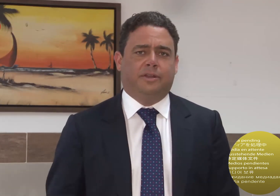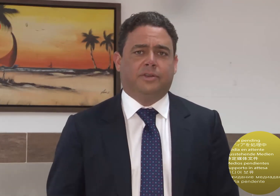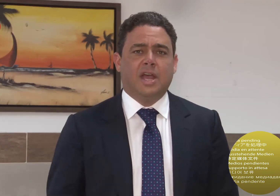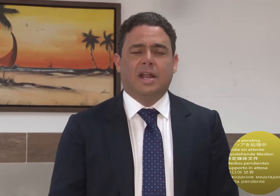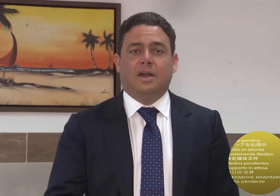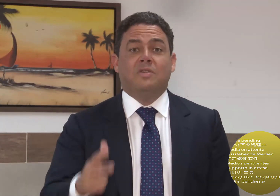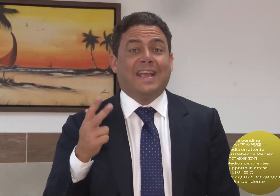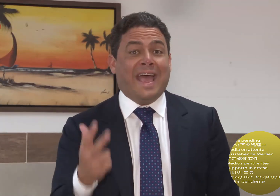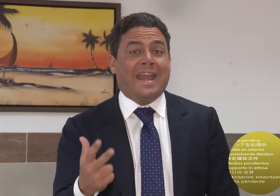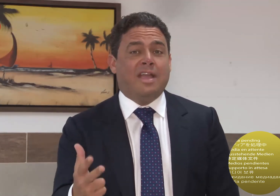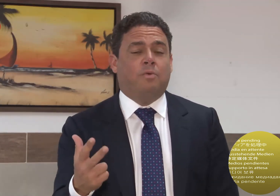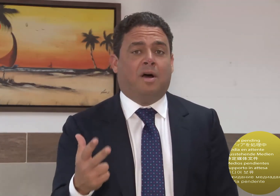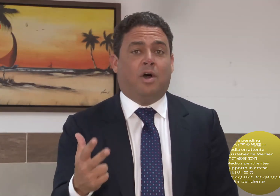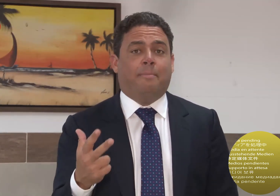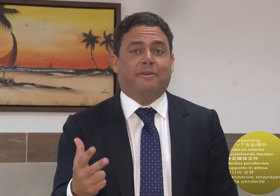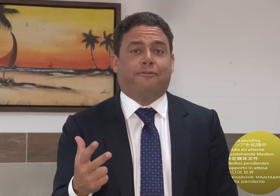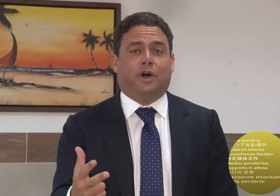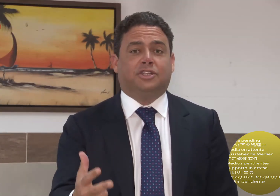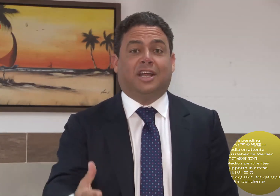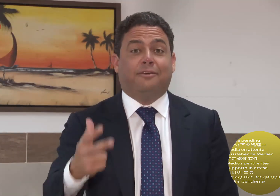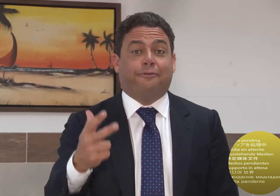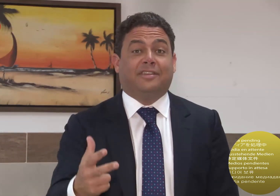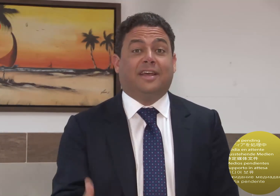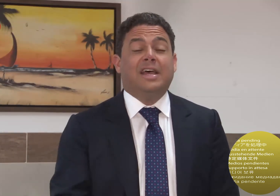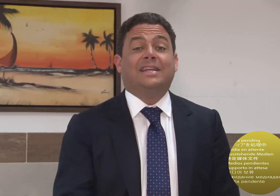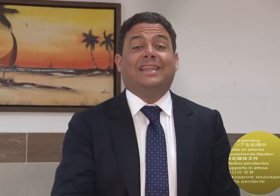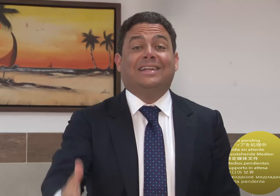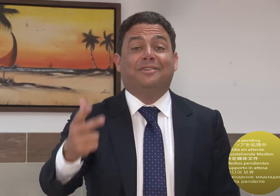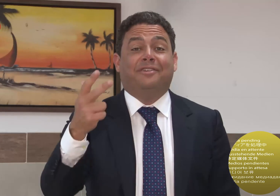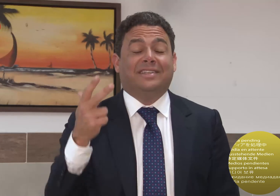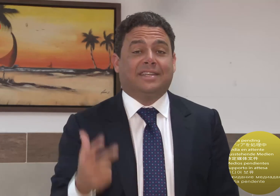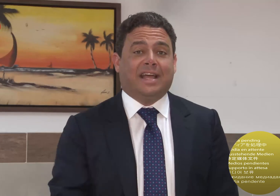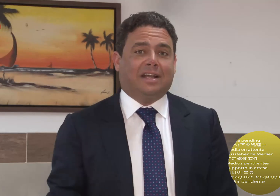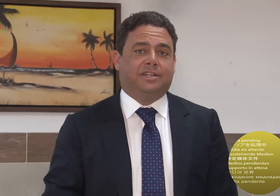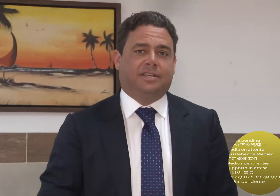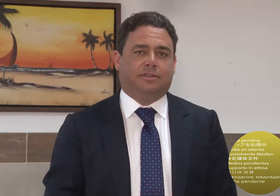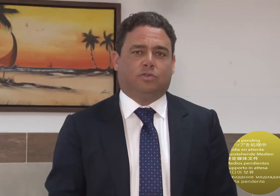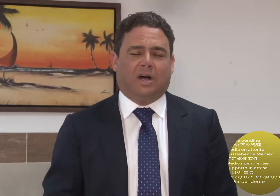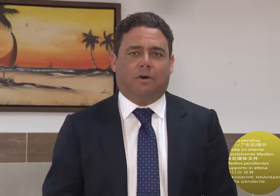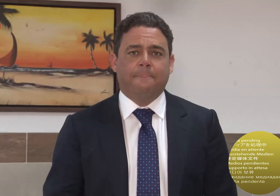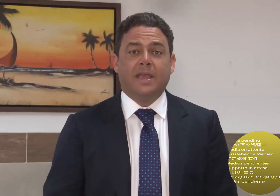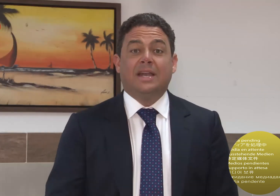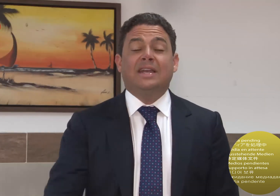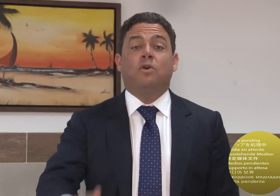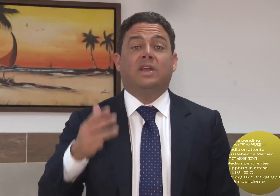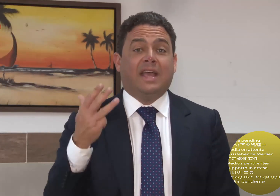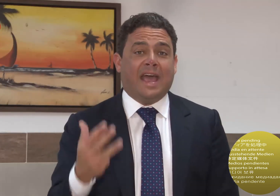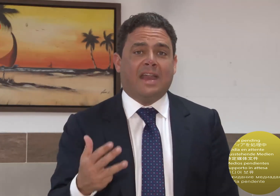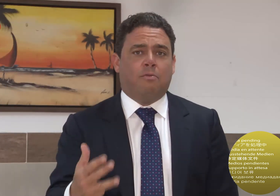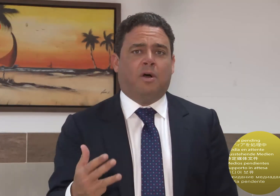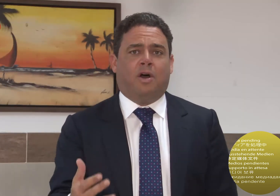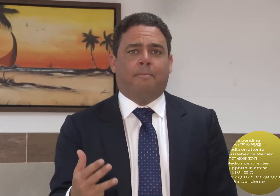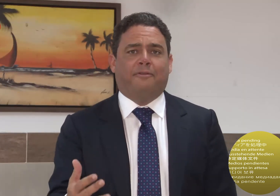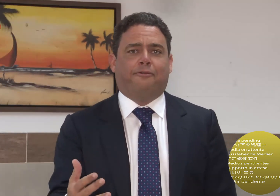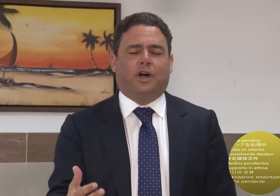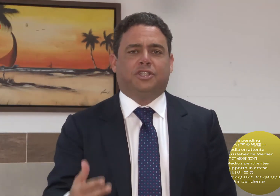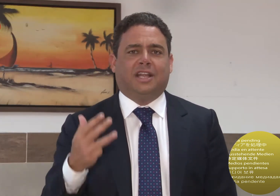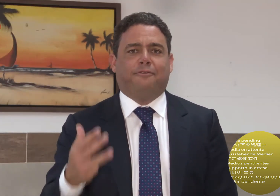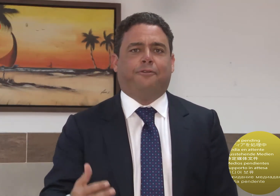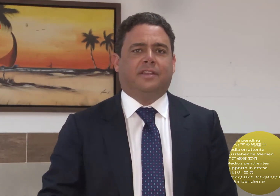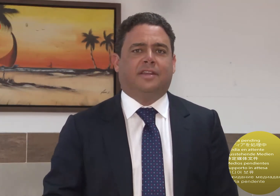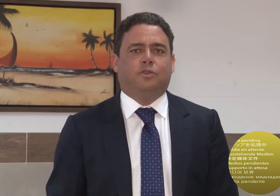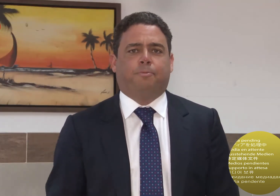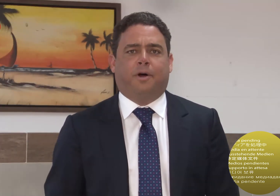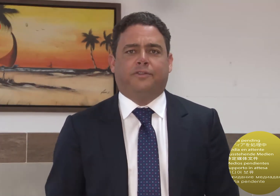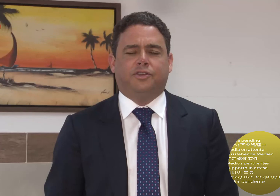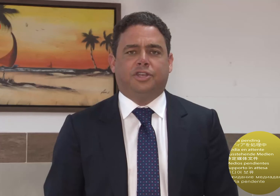direitos humanos não querem uma OAB forte na defesa da diversidade sexual não querem uma OAB forte